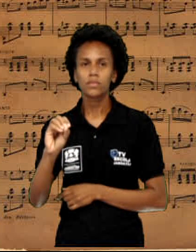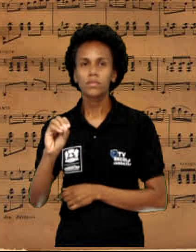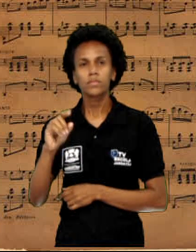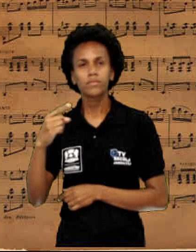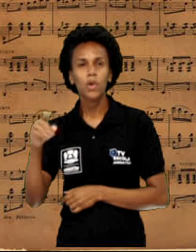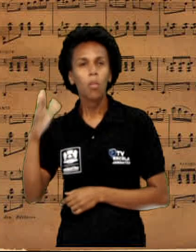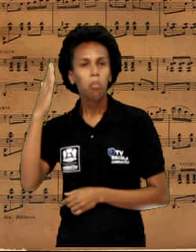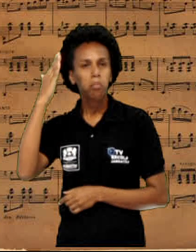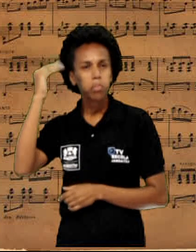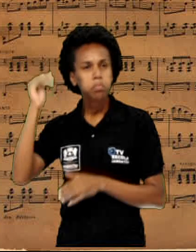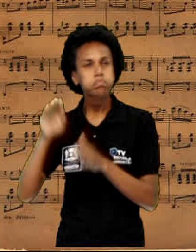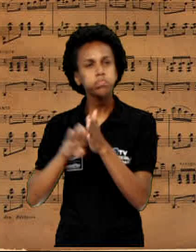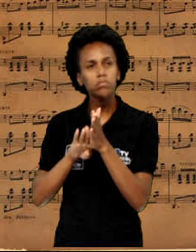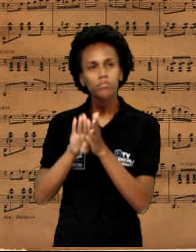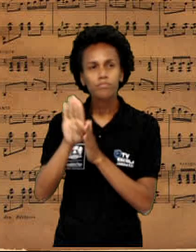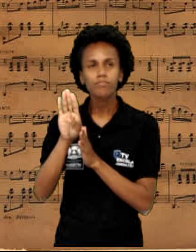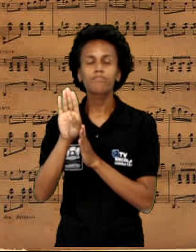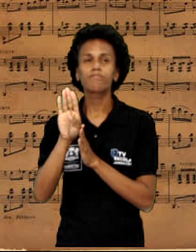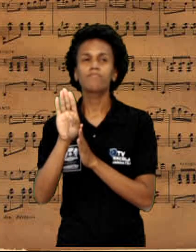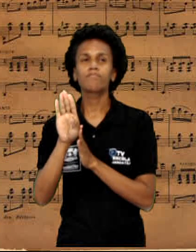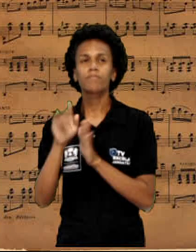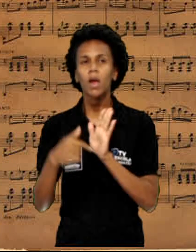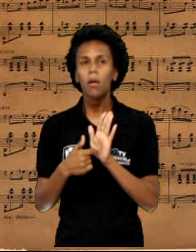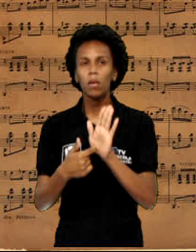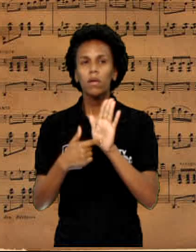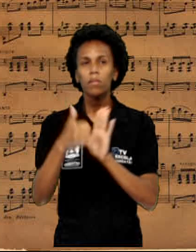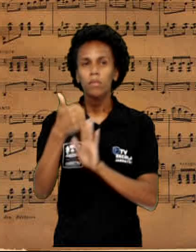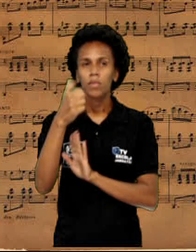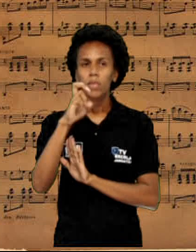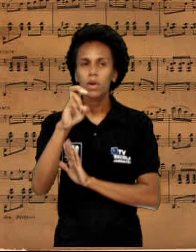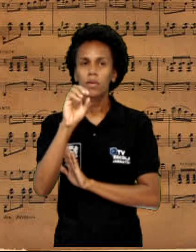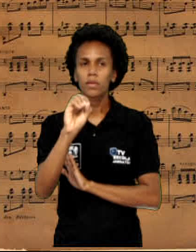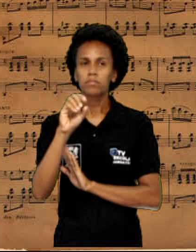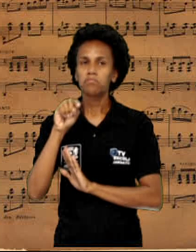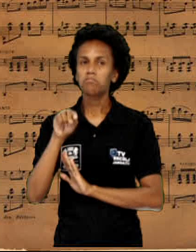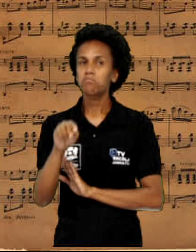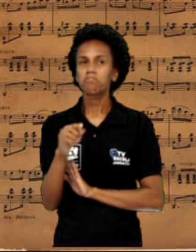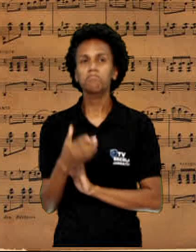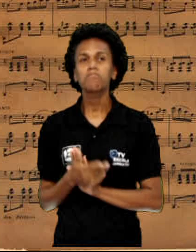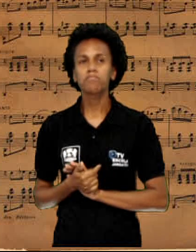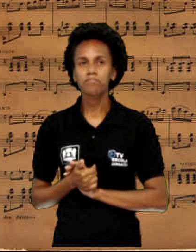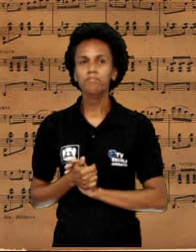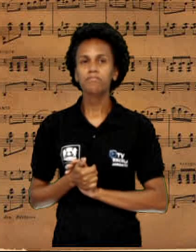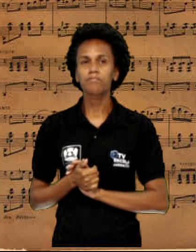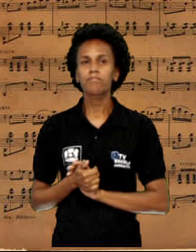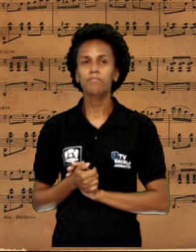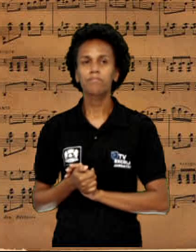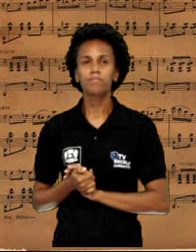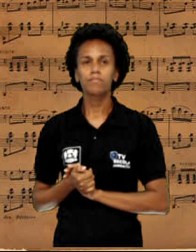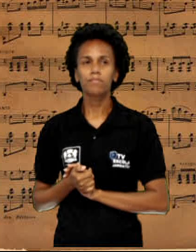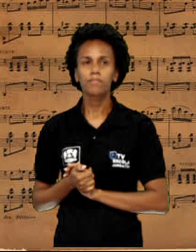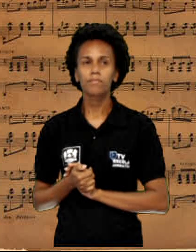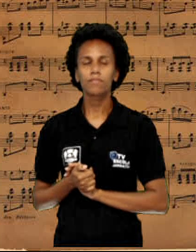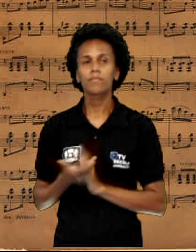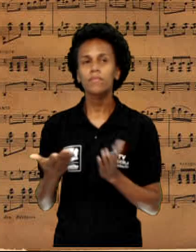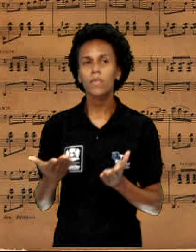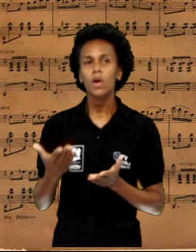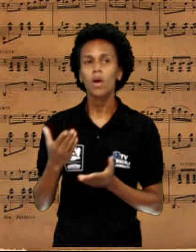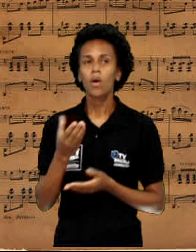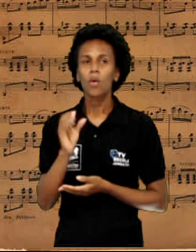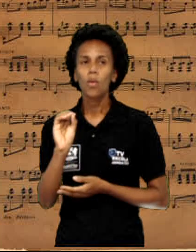apresentações seguidas. Bateu recorde desse gênero no Brasil. O Corta-Jaca, tango brasileiro,